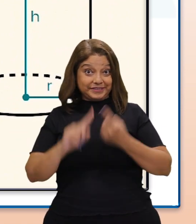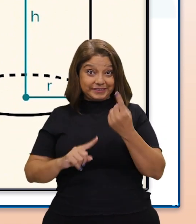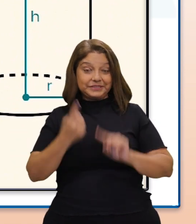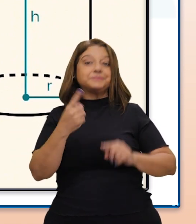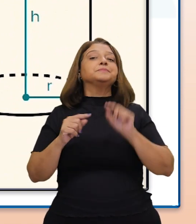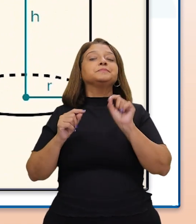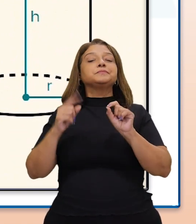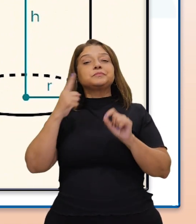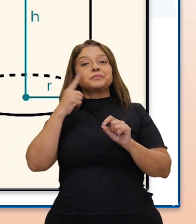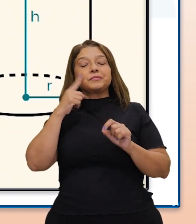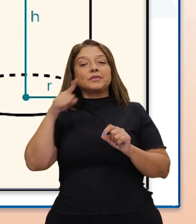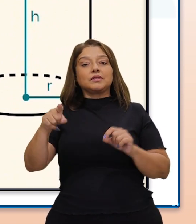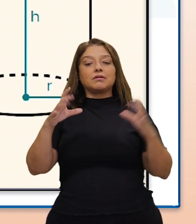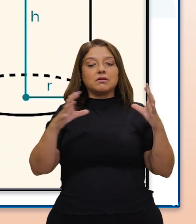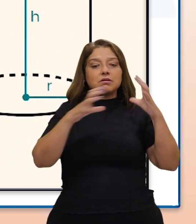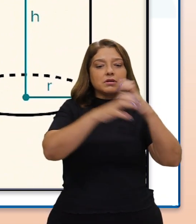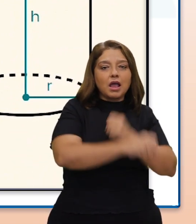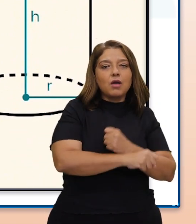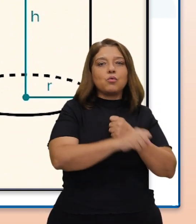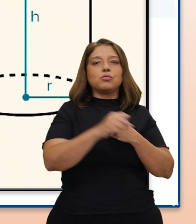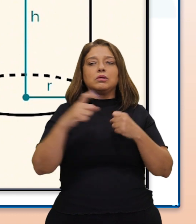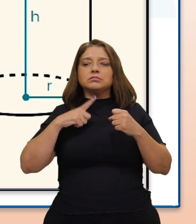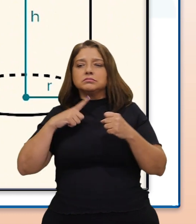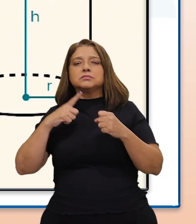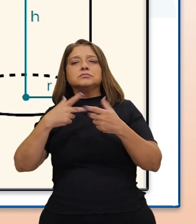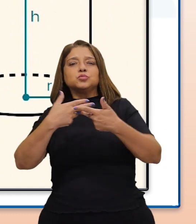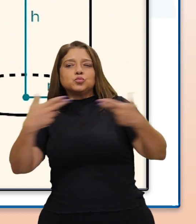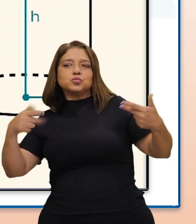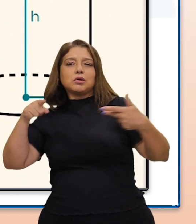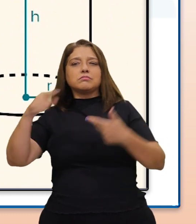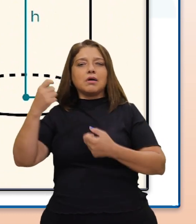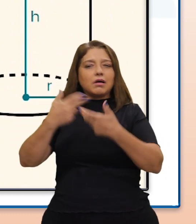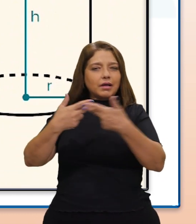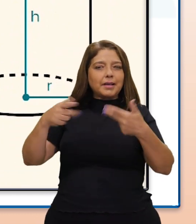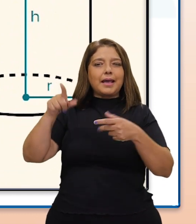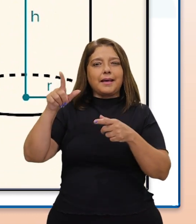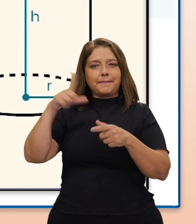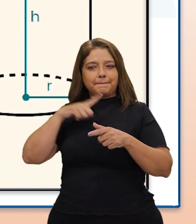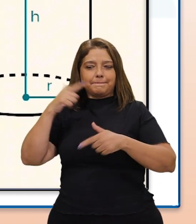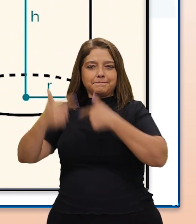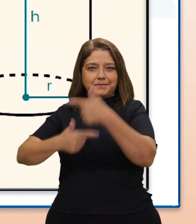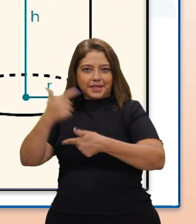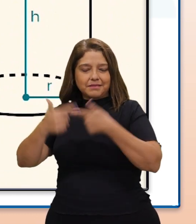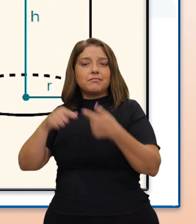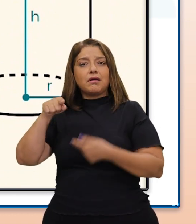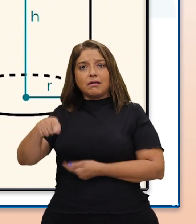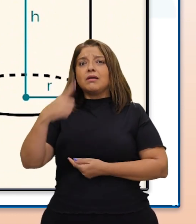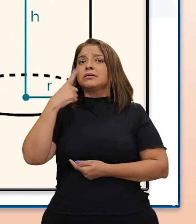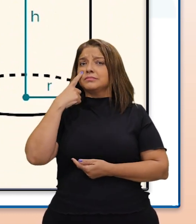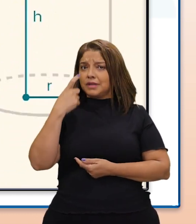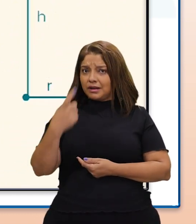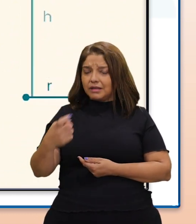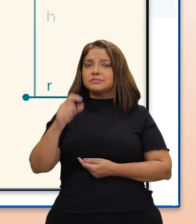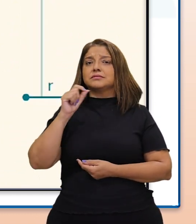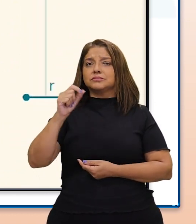cálculo e mecânica dos truídos. Eles são importantes porque têm muitas propriedades interessantes e úteis. Podemos calcular